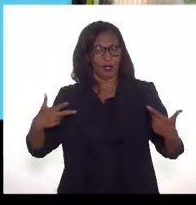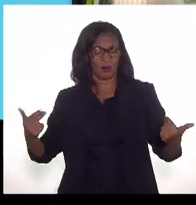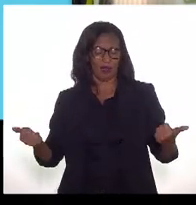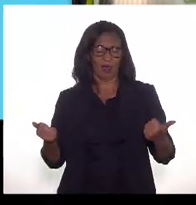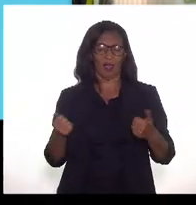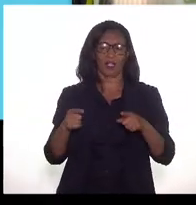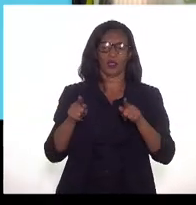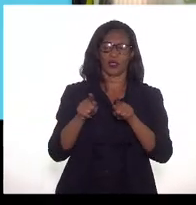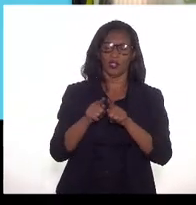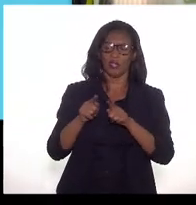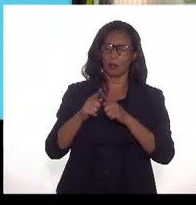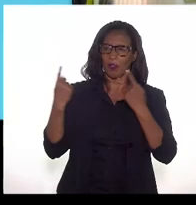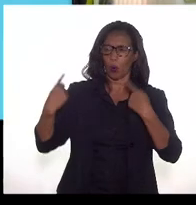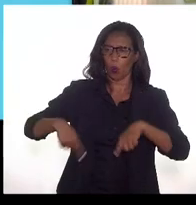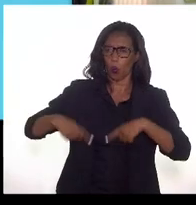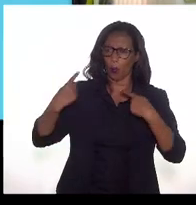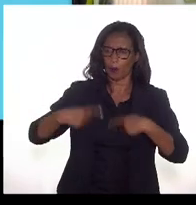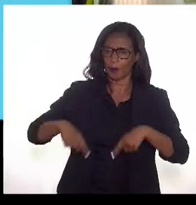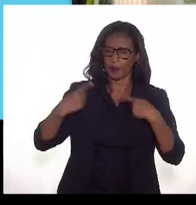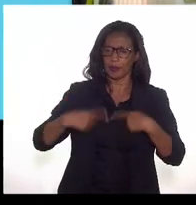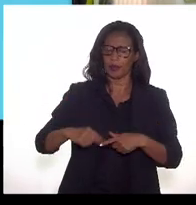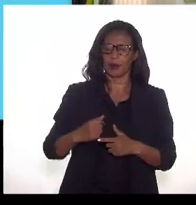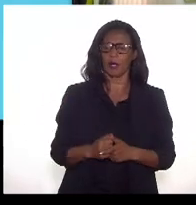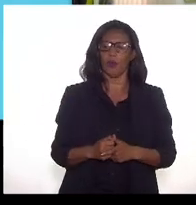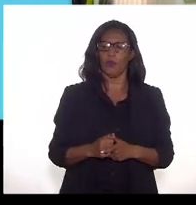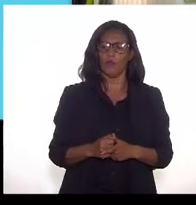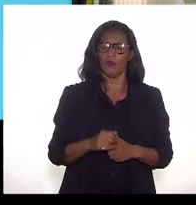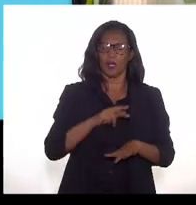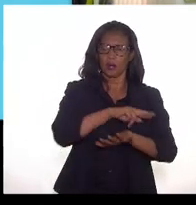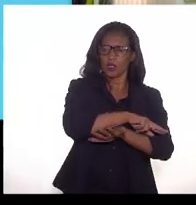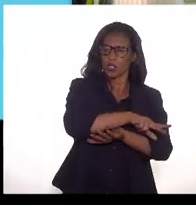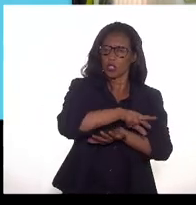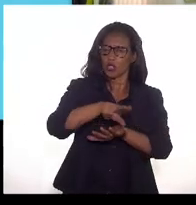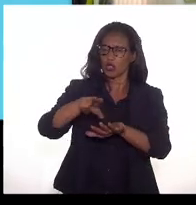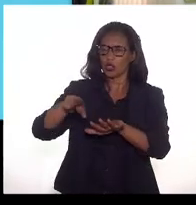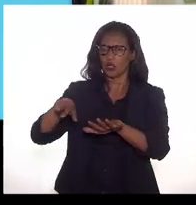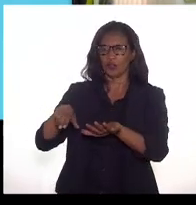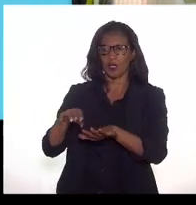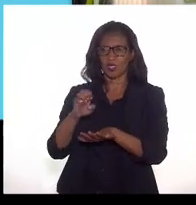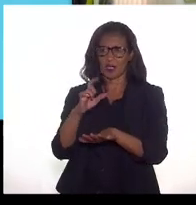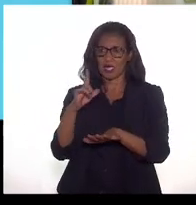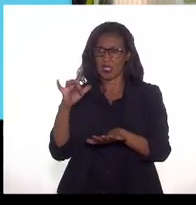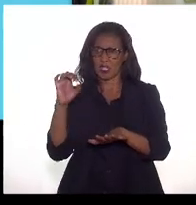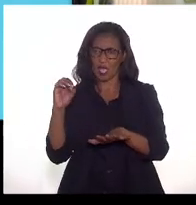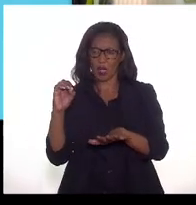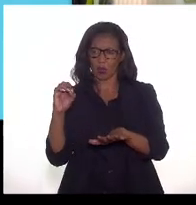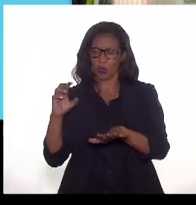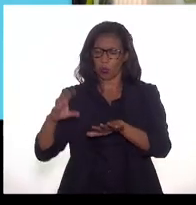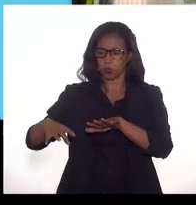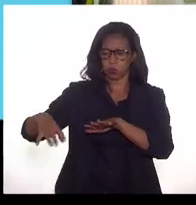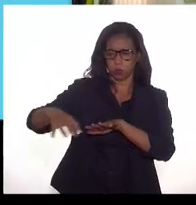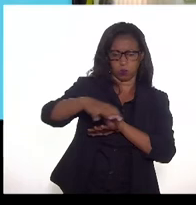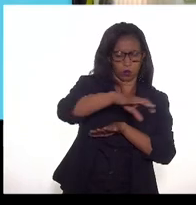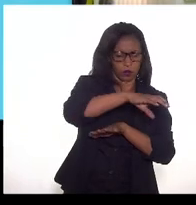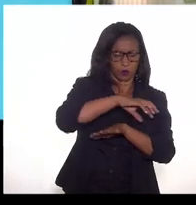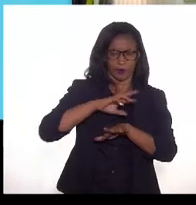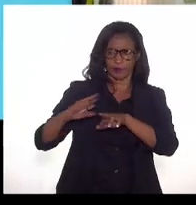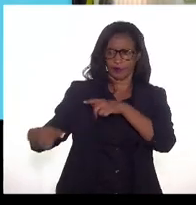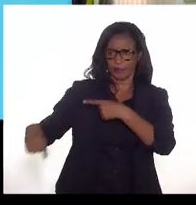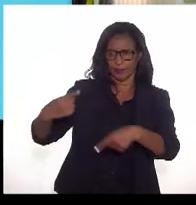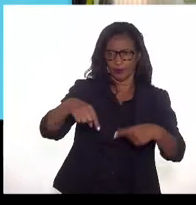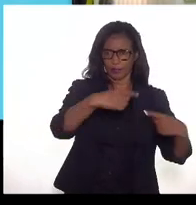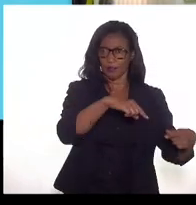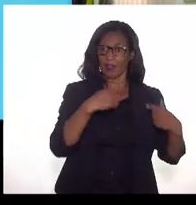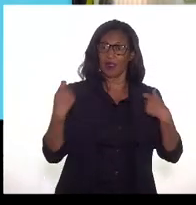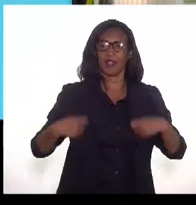e na competição entre os diferentes elos da cadeia e a